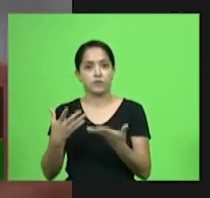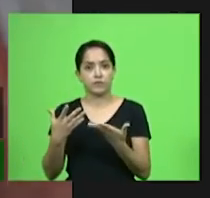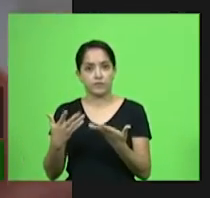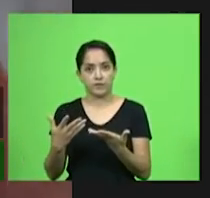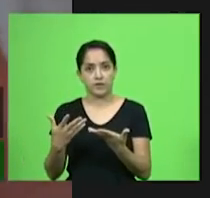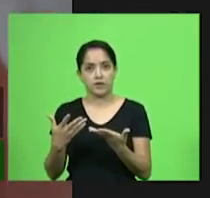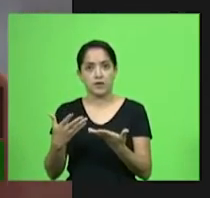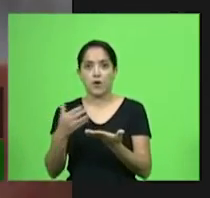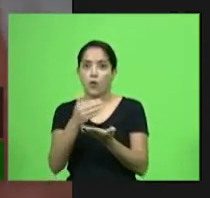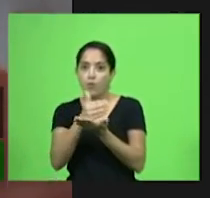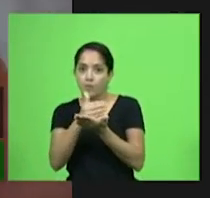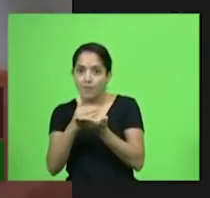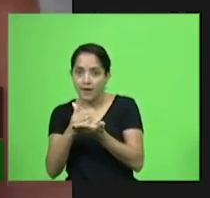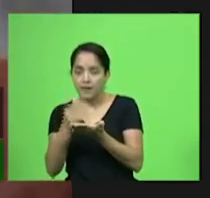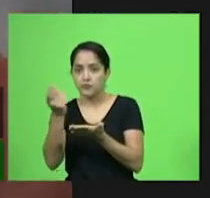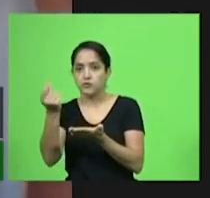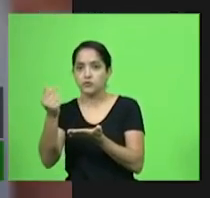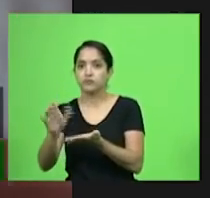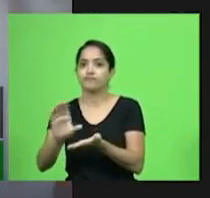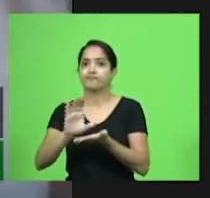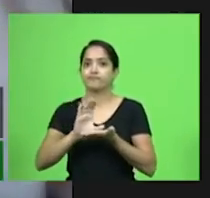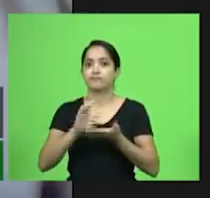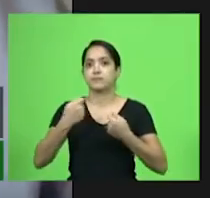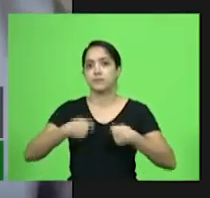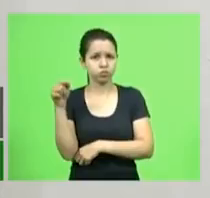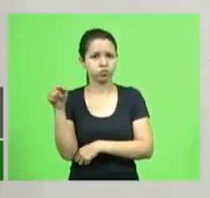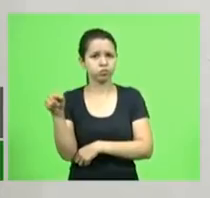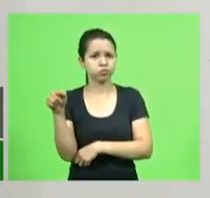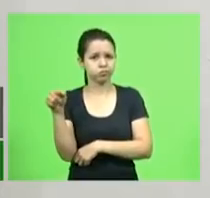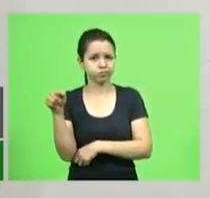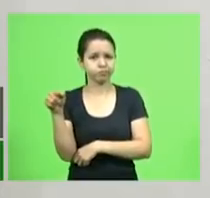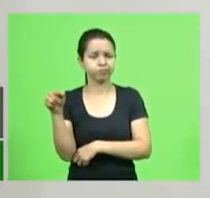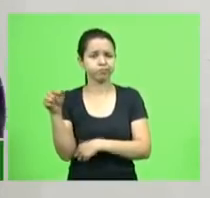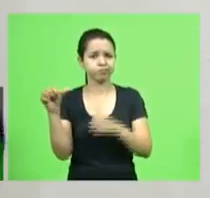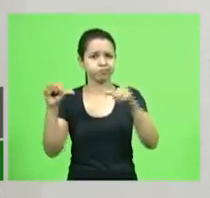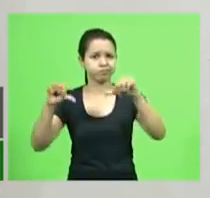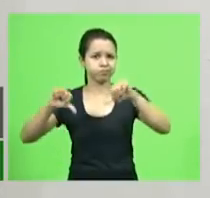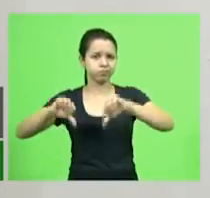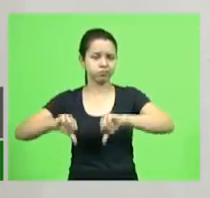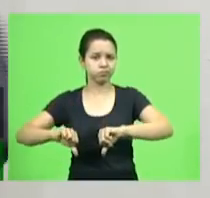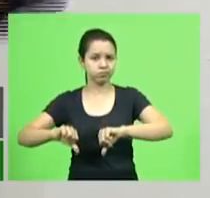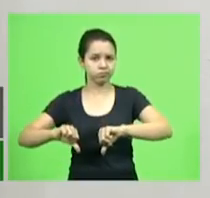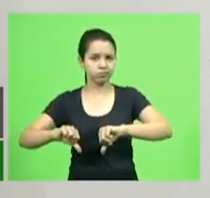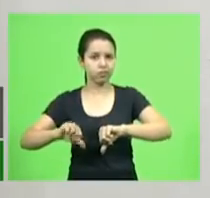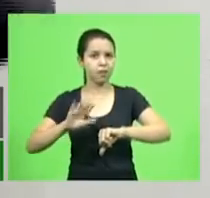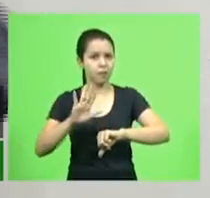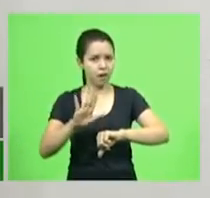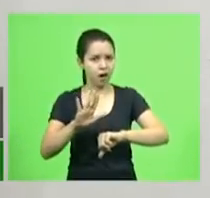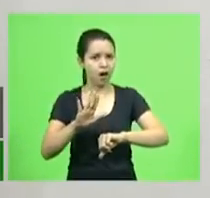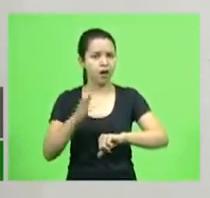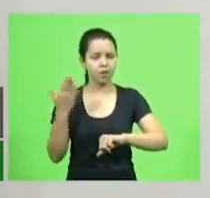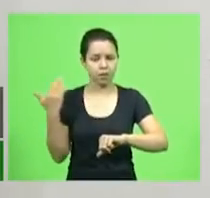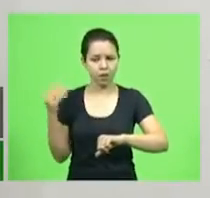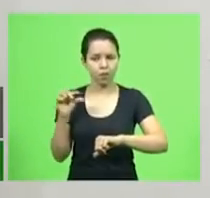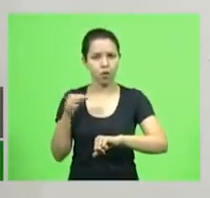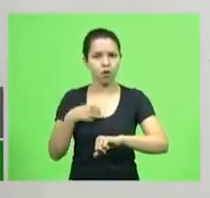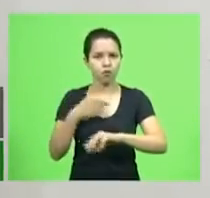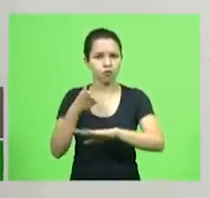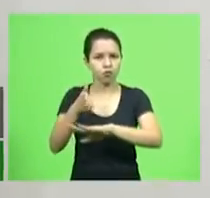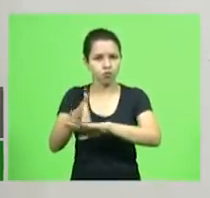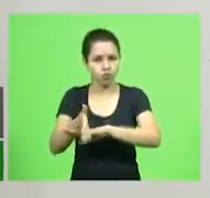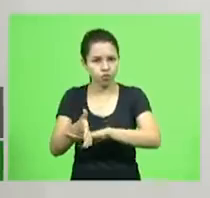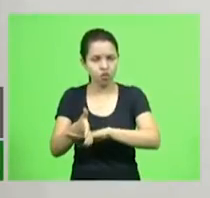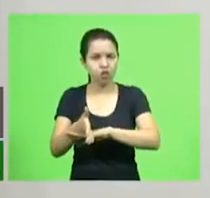menos parte daquilo que Santa Catarina manda para Brasília. Estive agora, recentemente, no Rio Grande do Sul, e as rodovias do Rio Grande do Sul